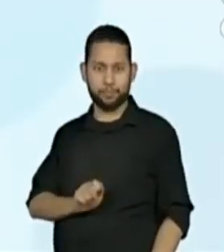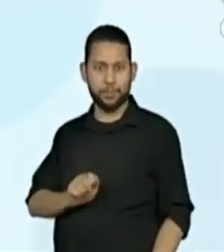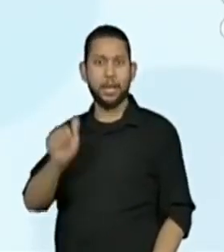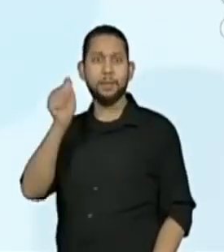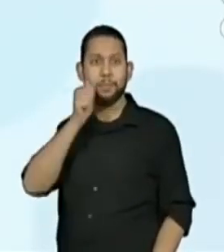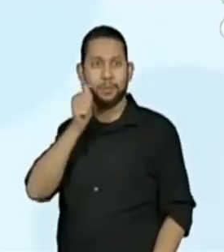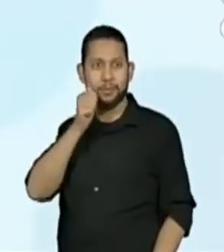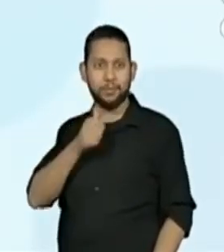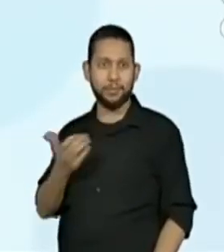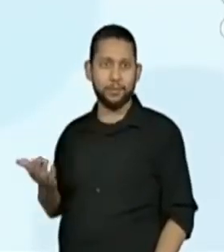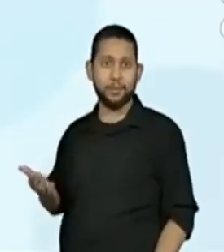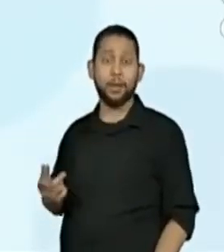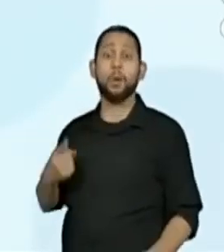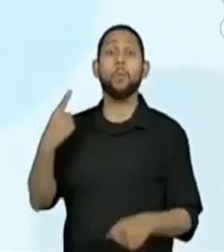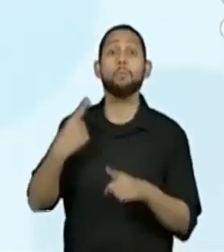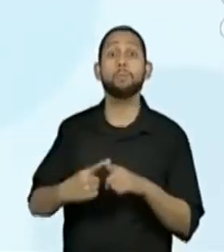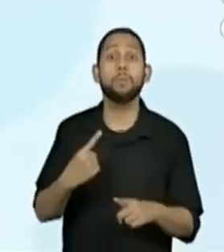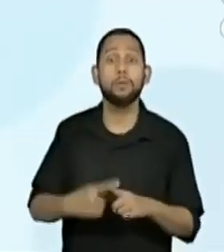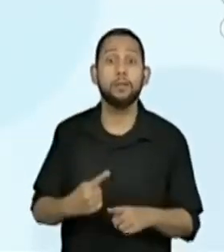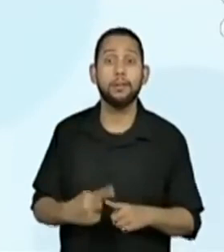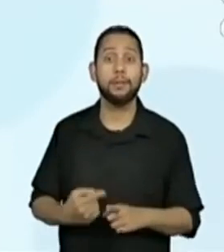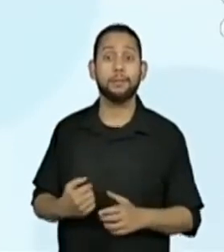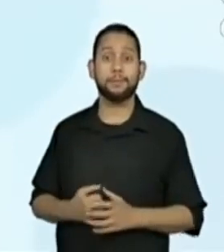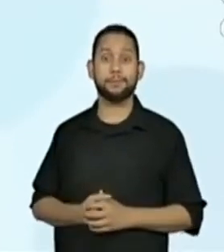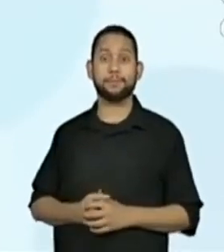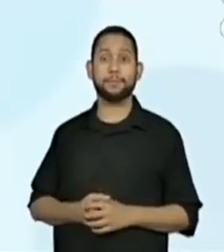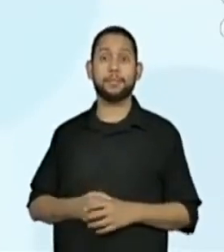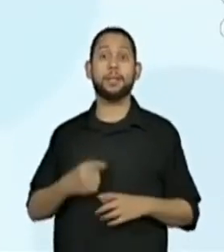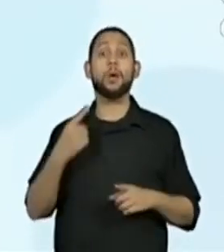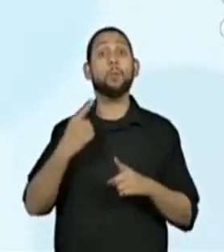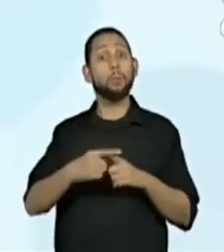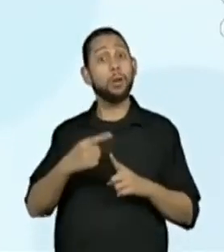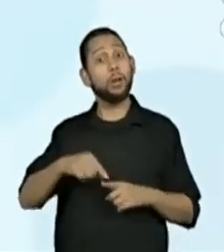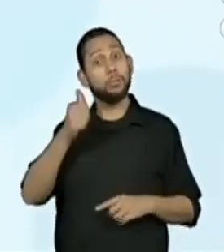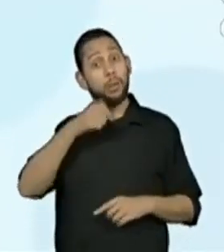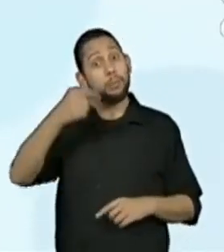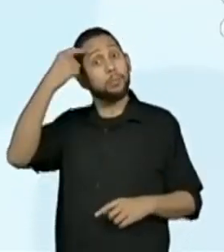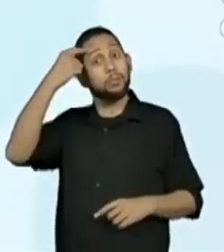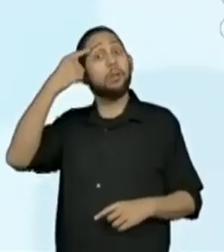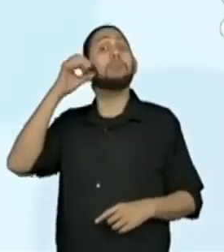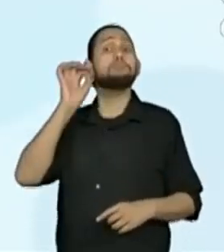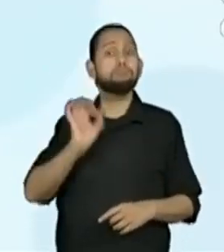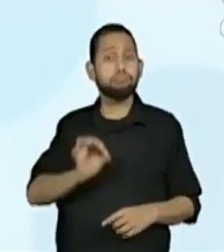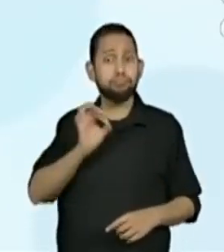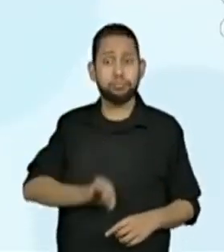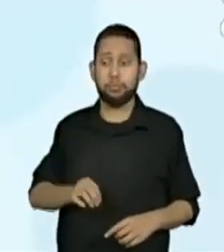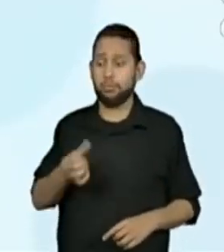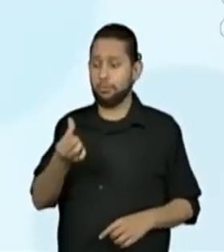Por quê? Porque considerou meio centímetro, não é?